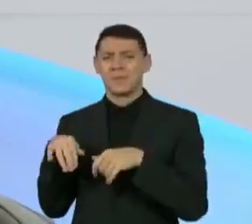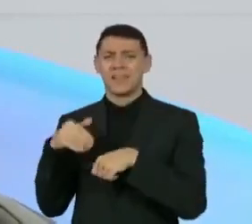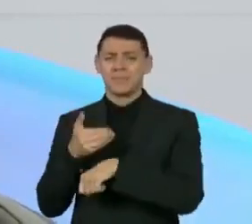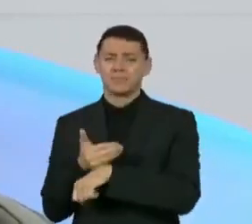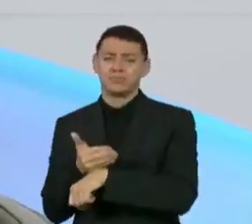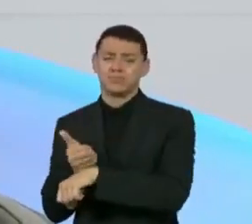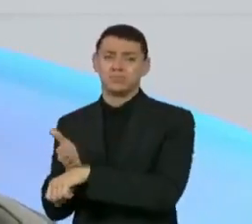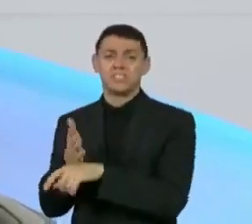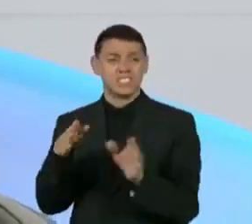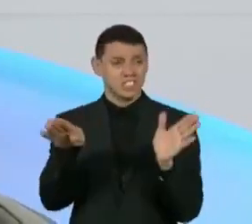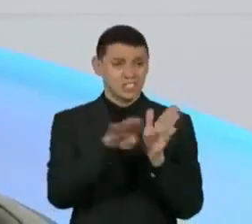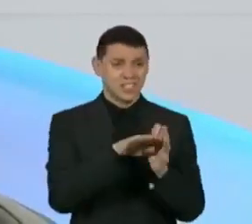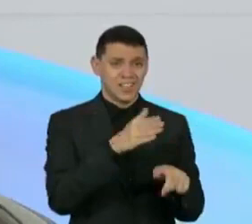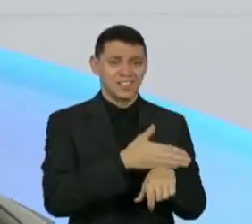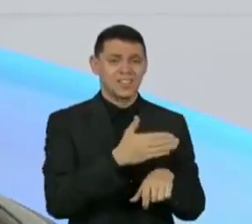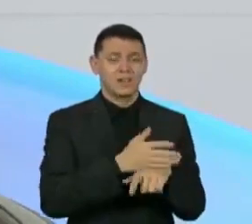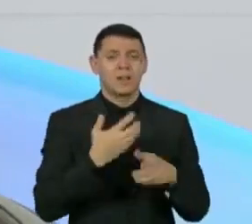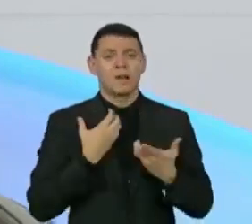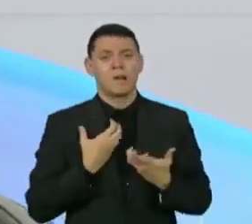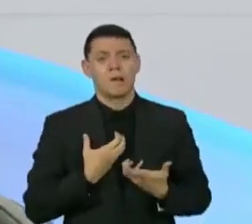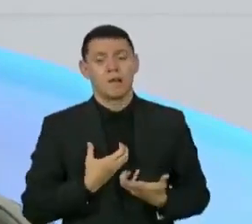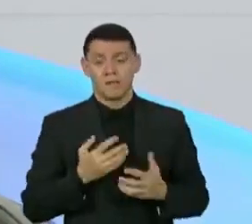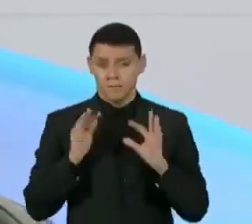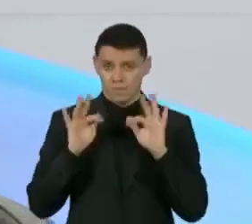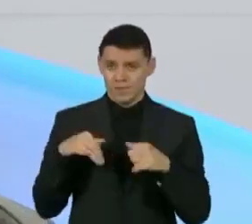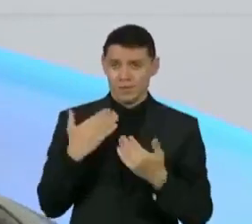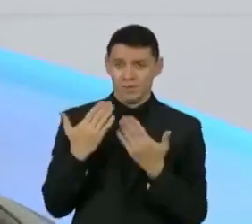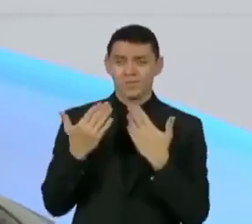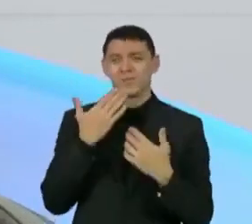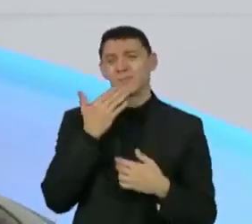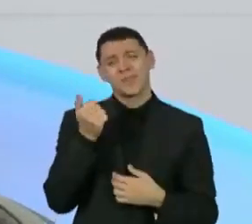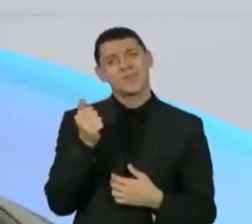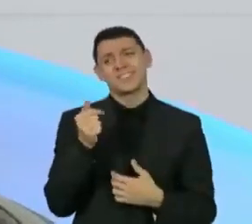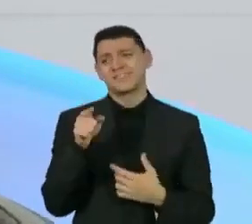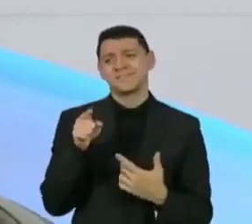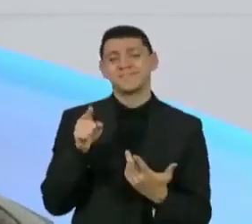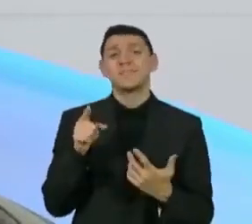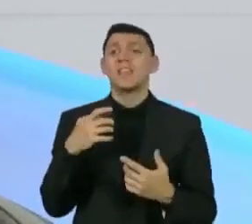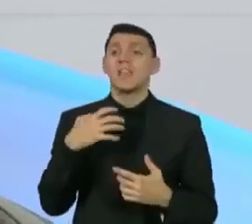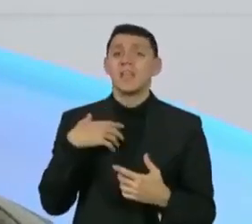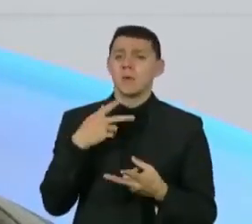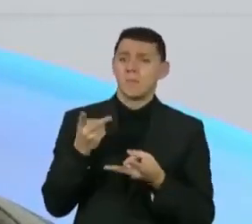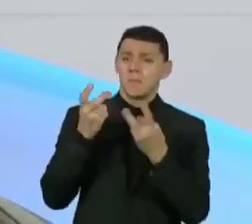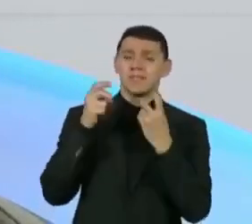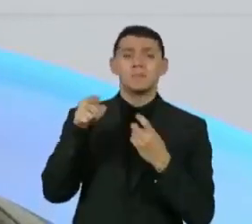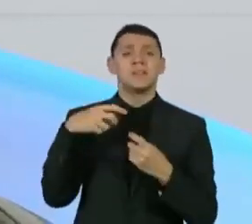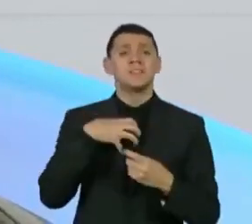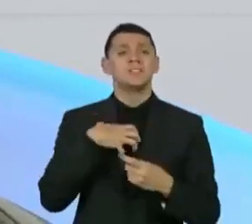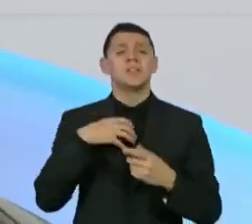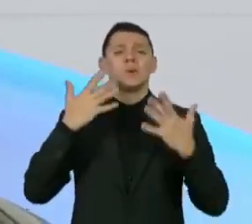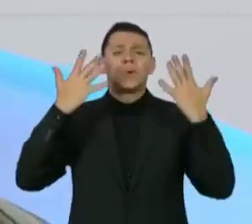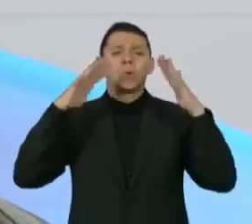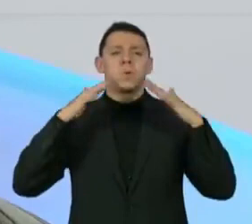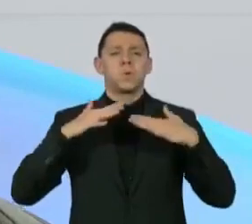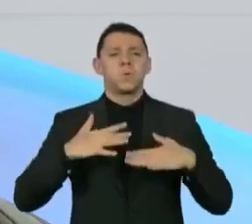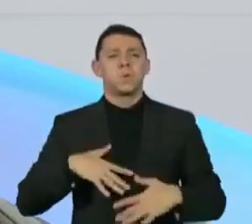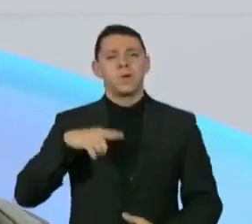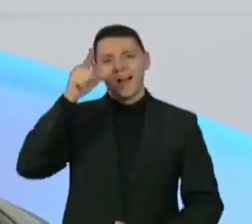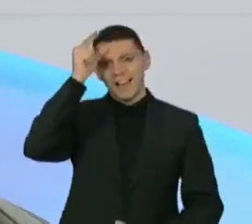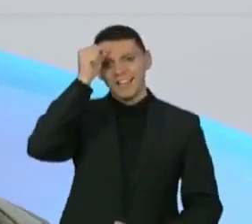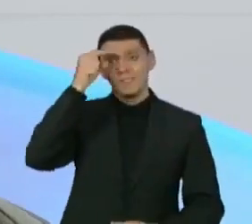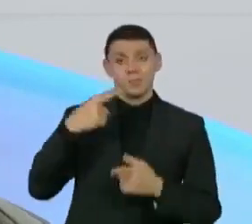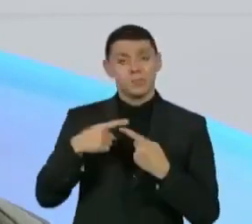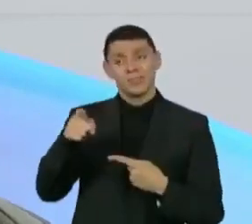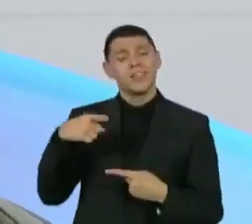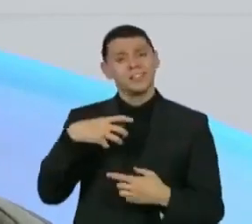final Quando nós conversamos sobre ele sair Eu senti que a sensação que ele teve Foi de alívio Porque estava puxado para